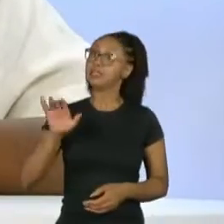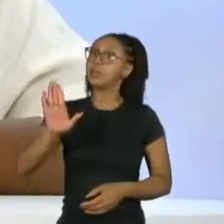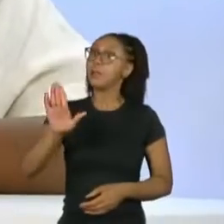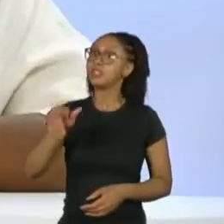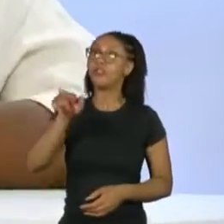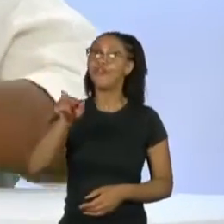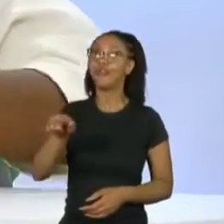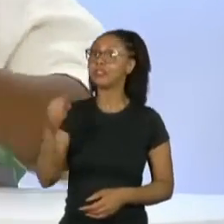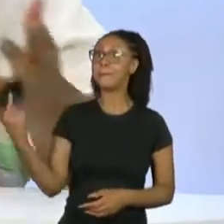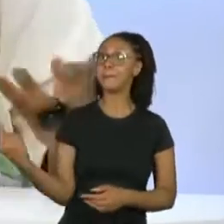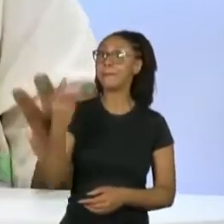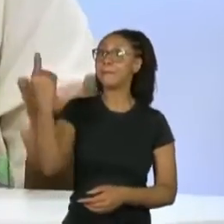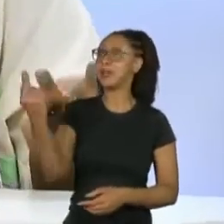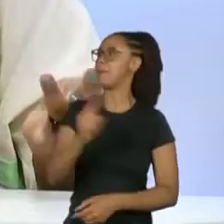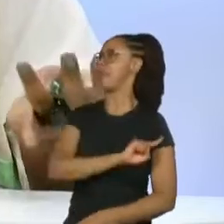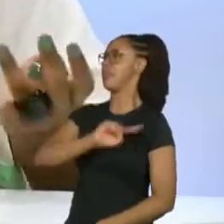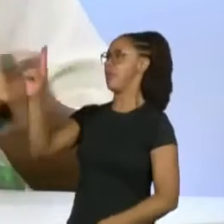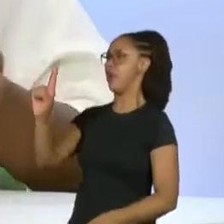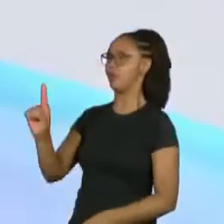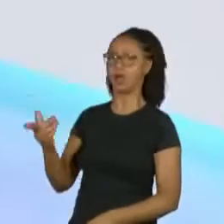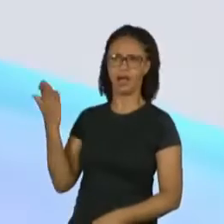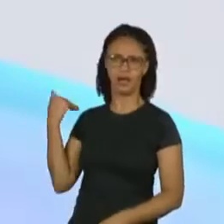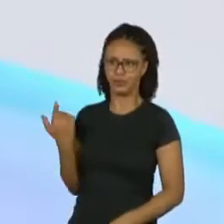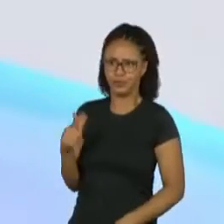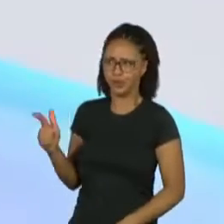nesse não, porque não se falava não.